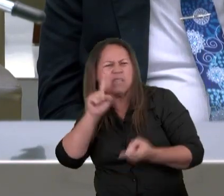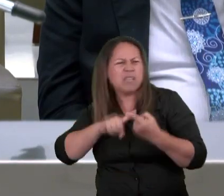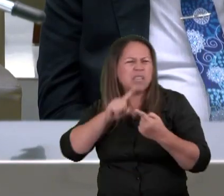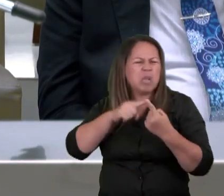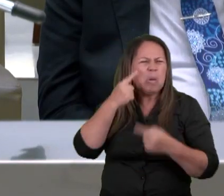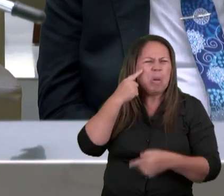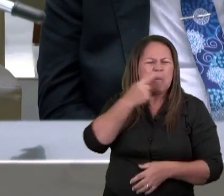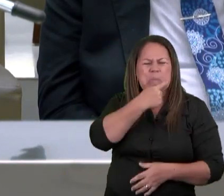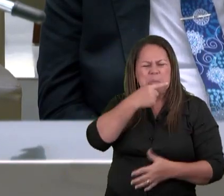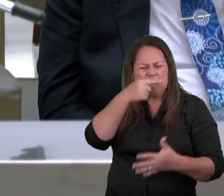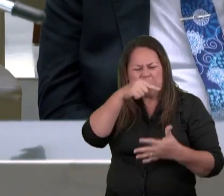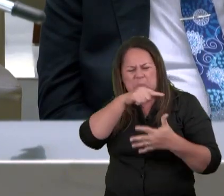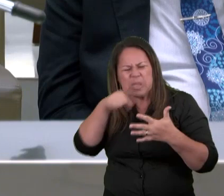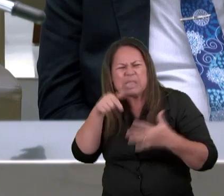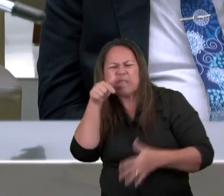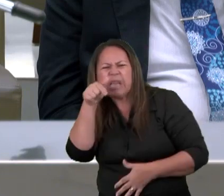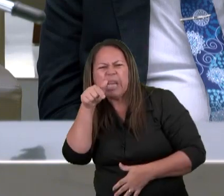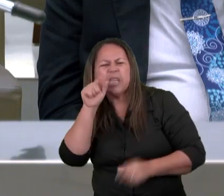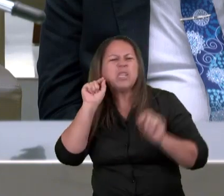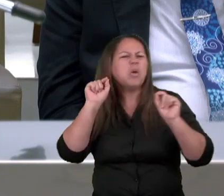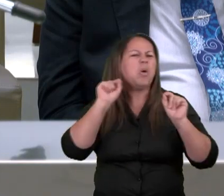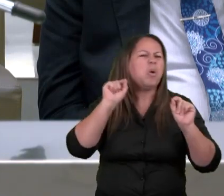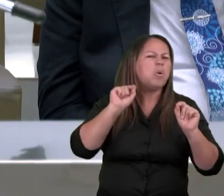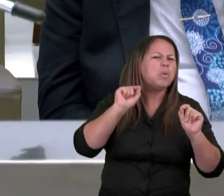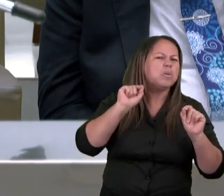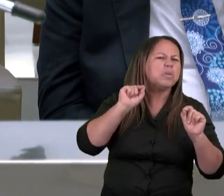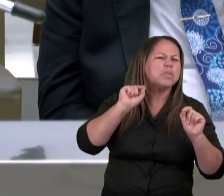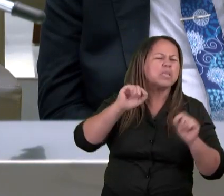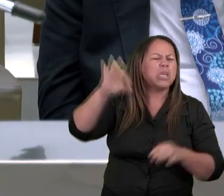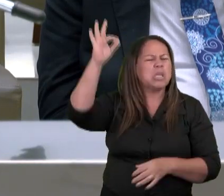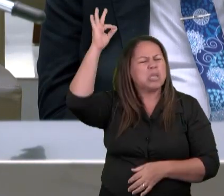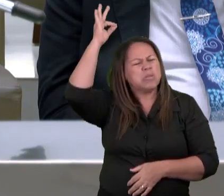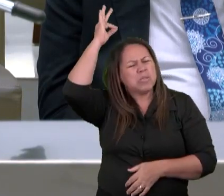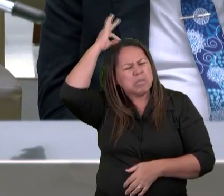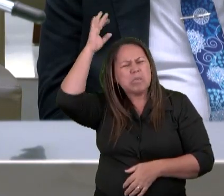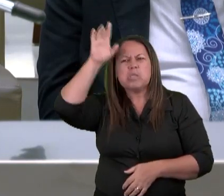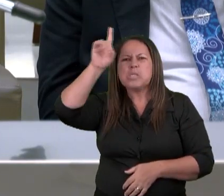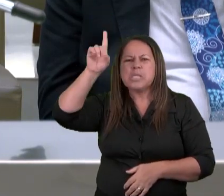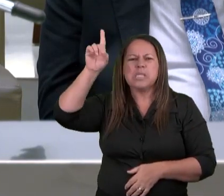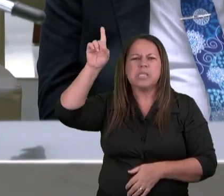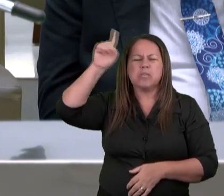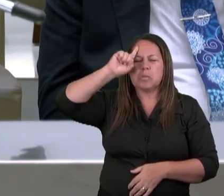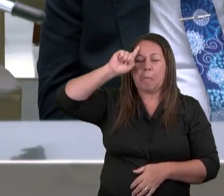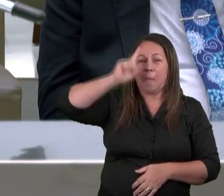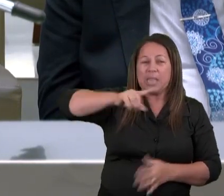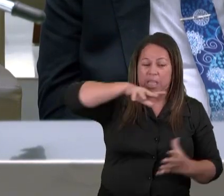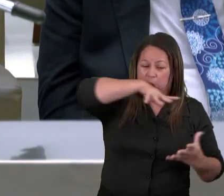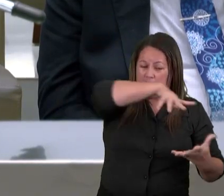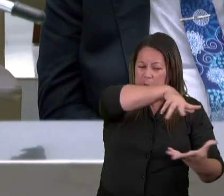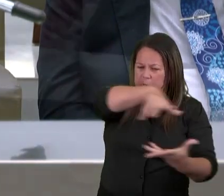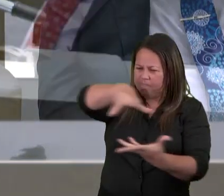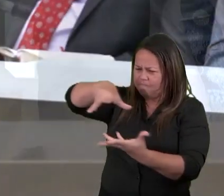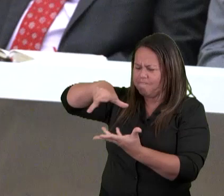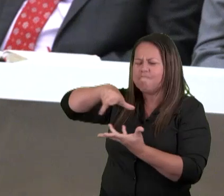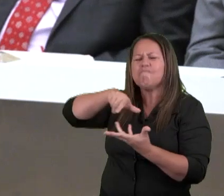que são os sete espíritos de Deus enviados a toda a terra